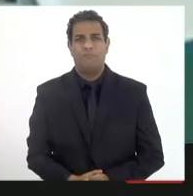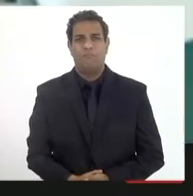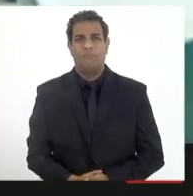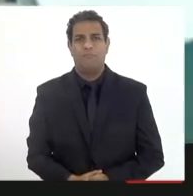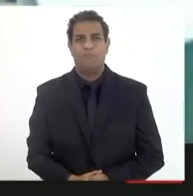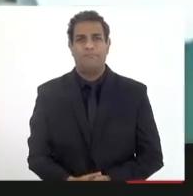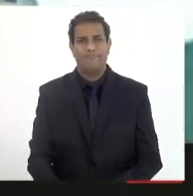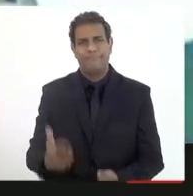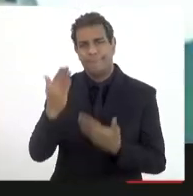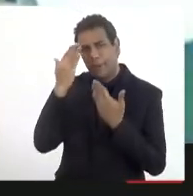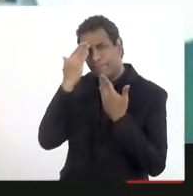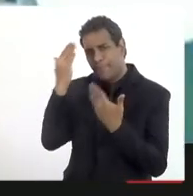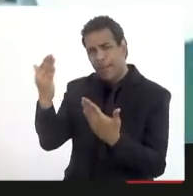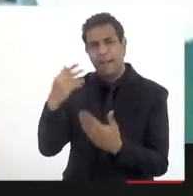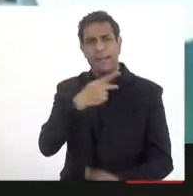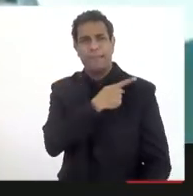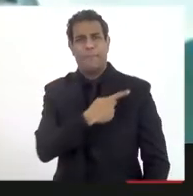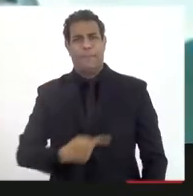Obrigado, presidente.